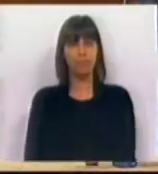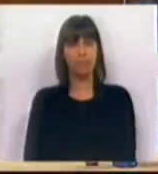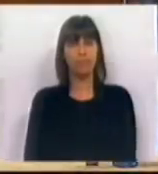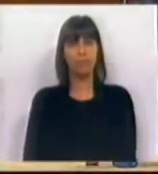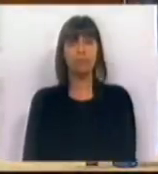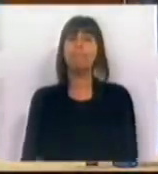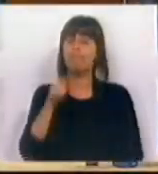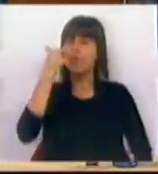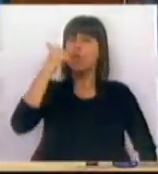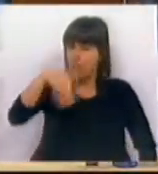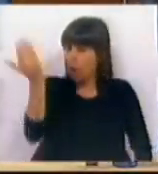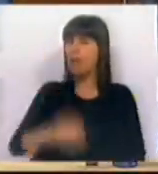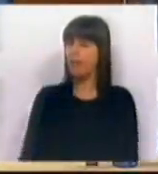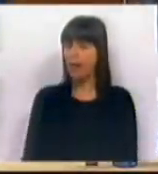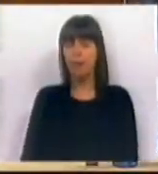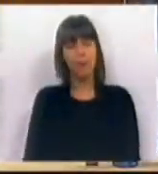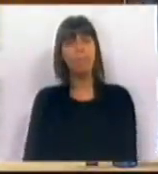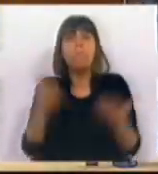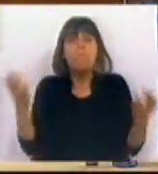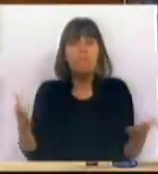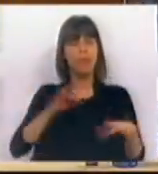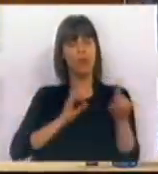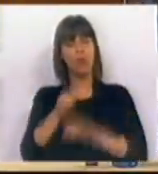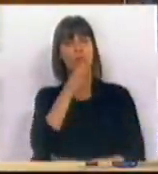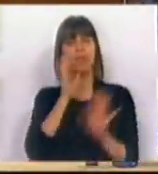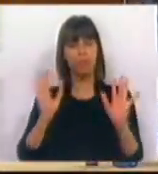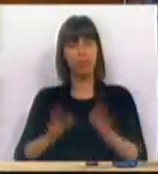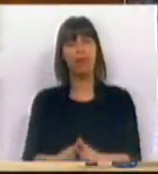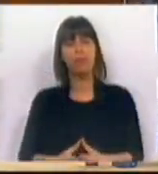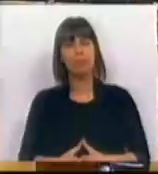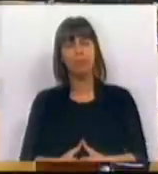Isso é extraordinário. E, portanto, Sr. Deputado,